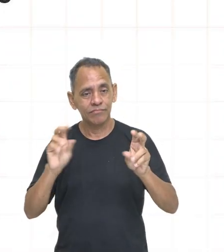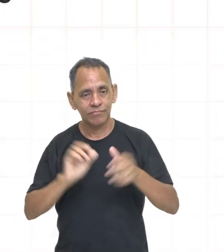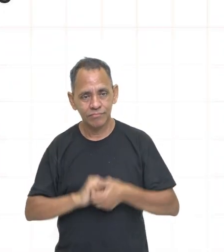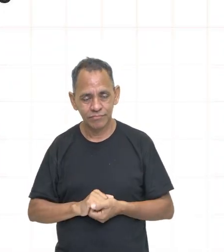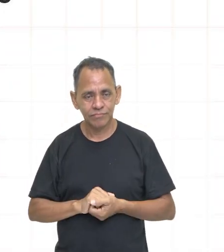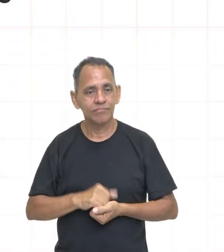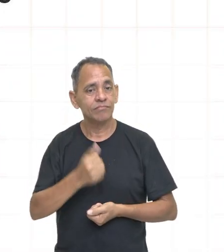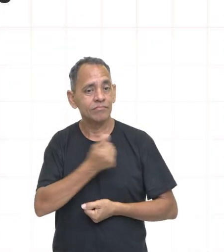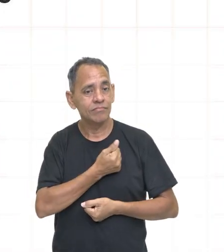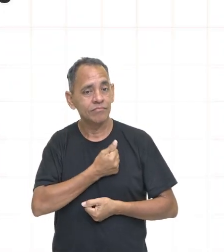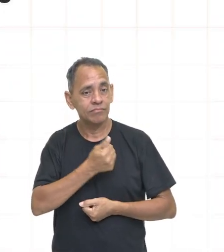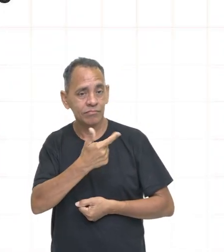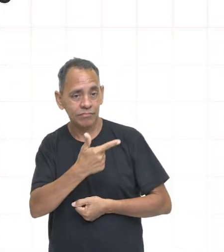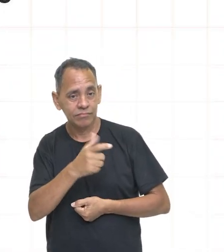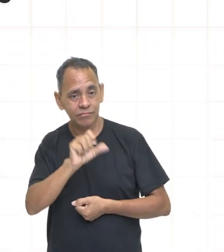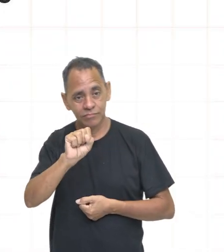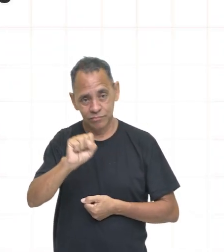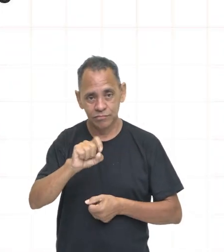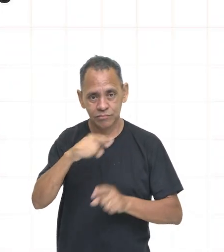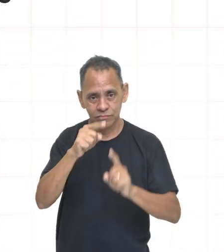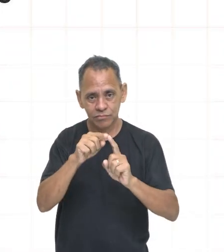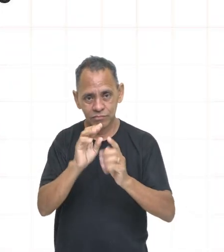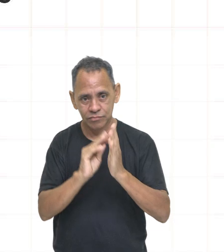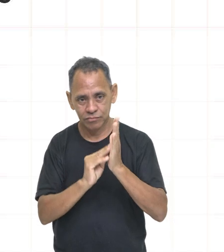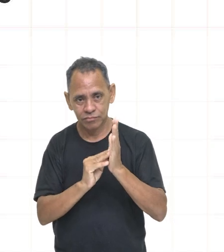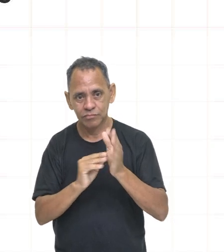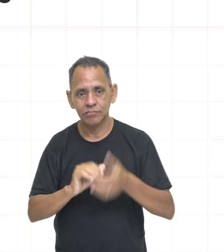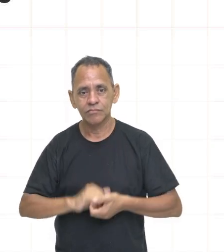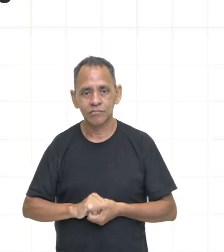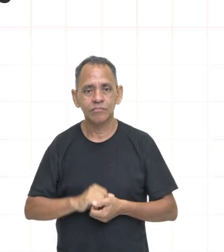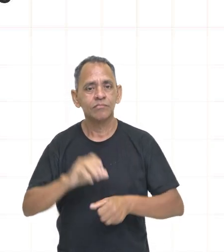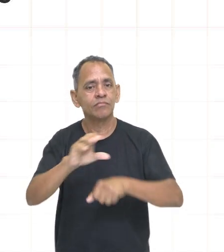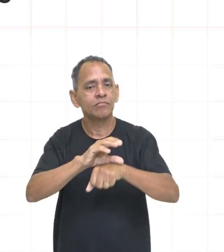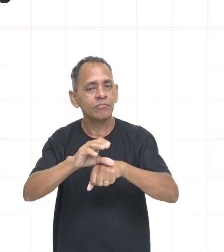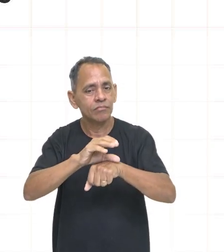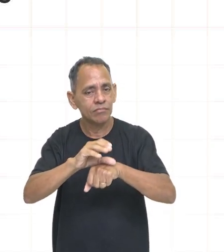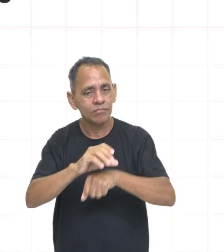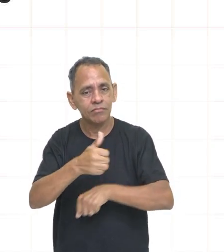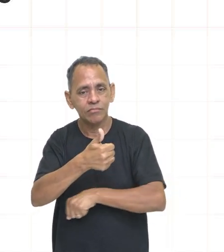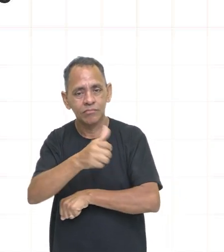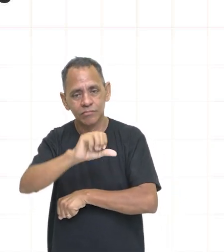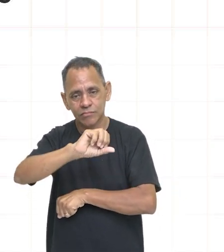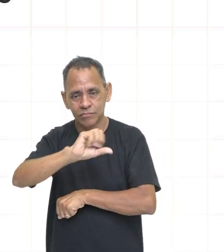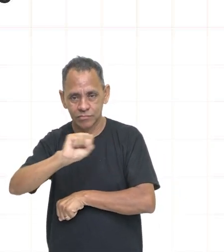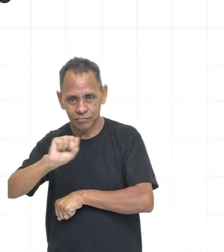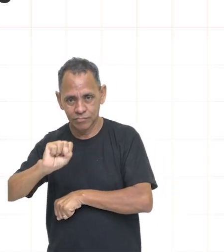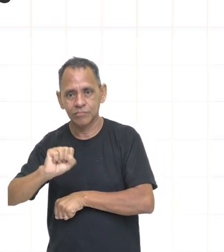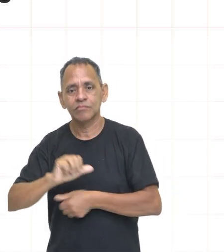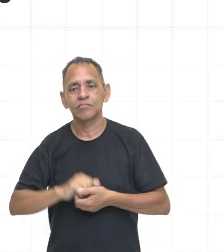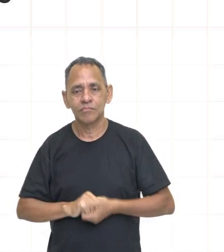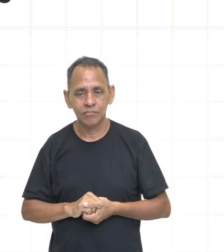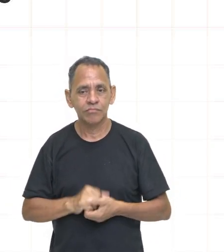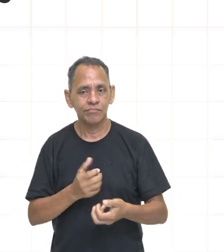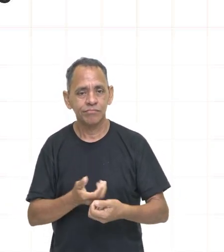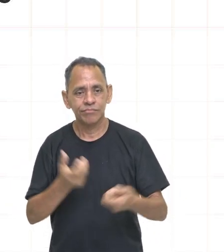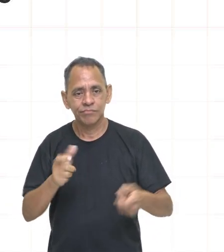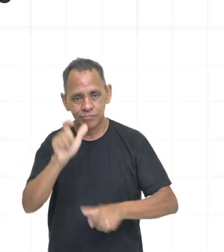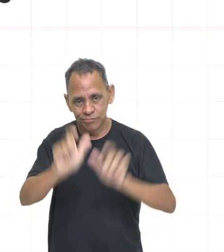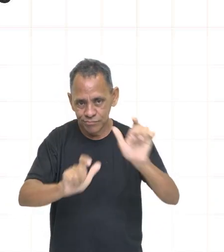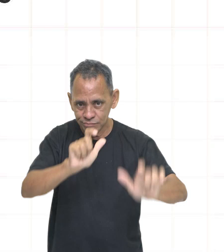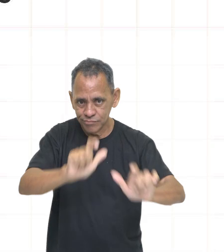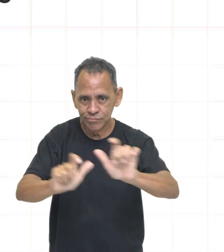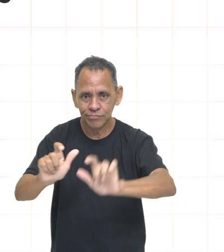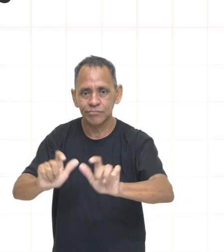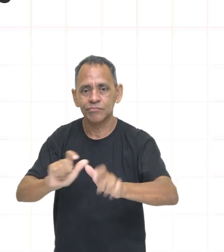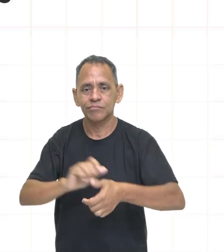Aula de número 28, Objeto de Conhecimento, a Constituição de 1988 e a Emancipação das